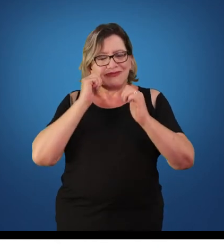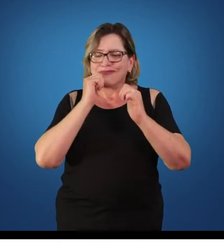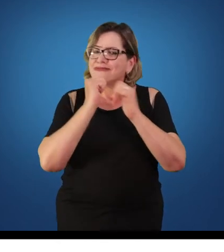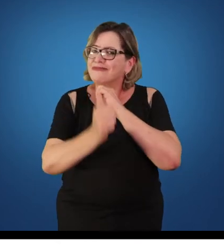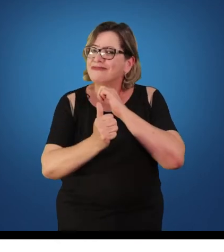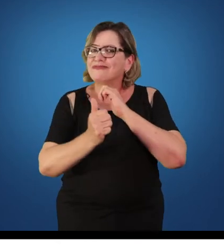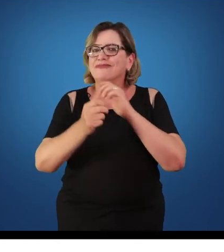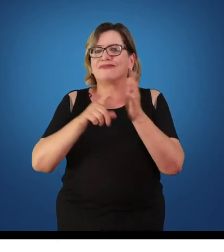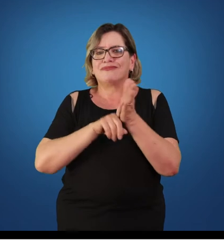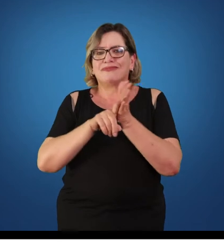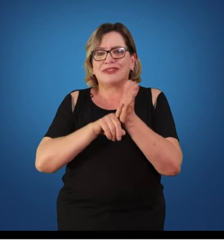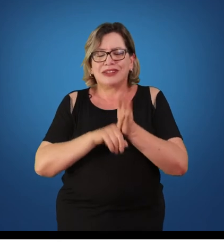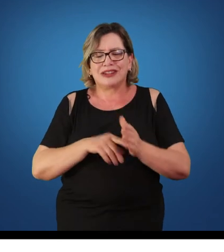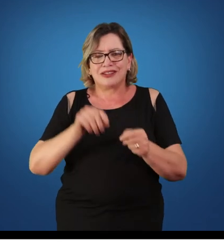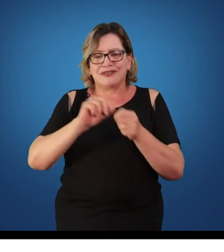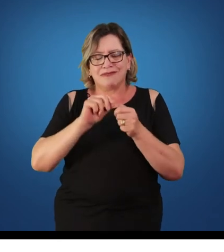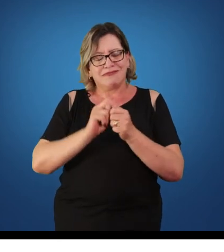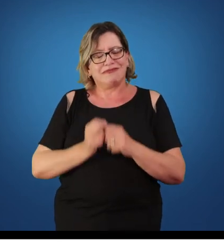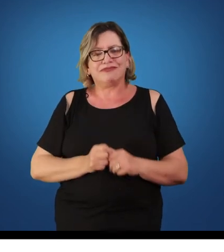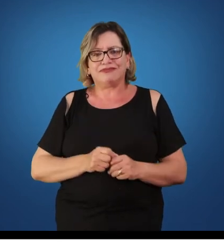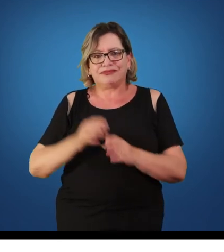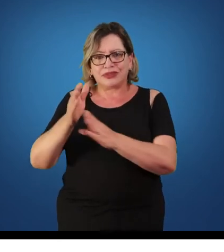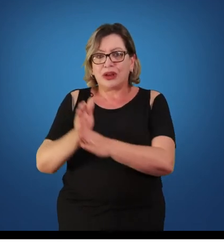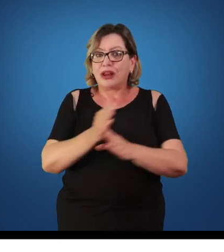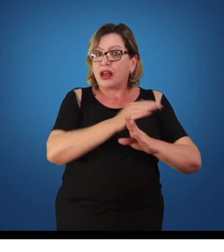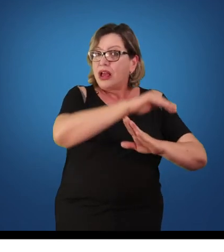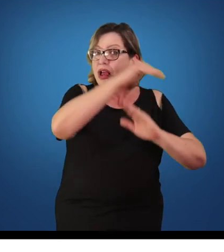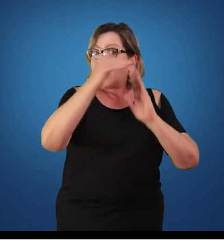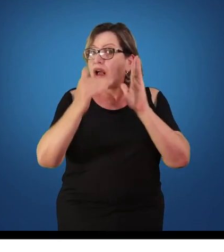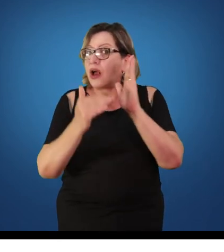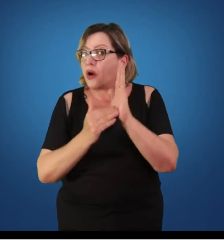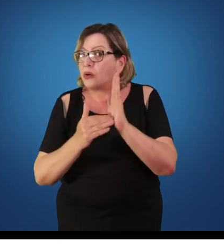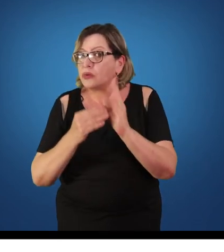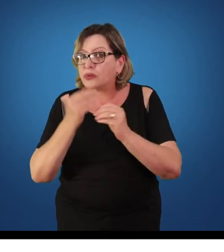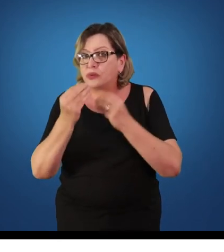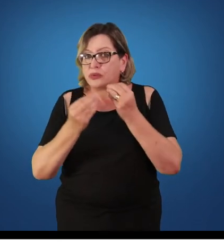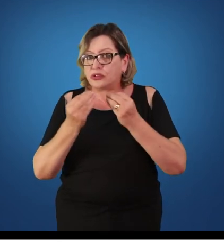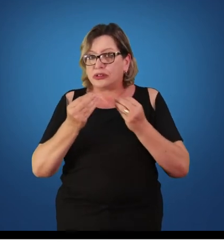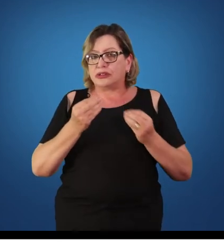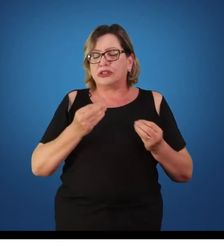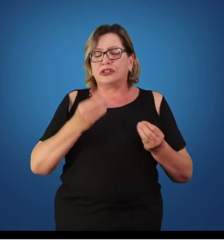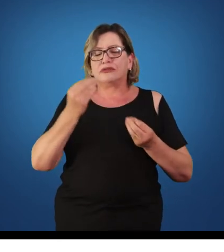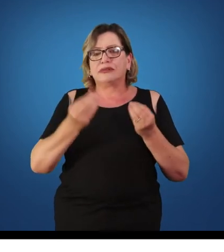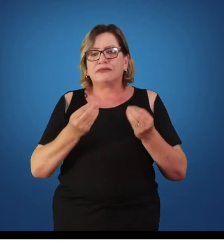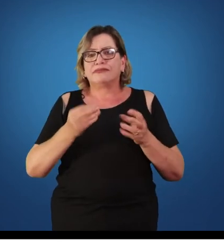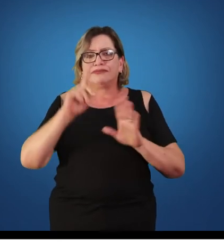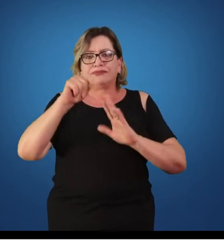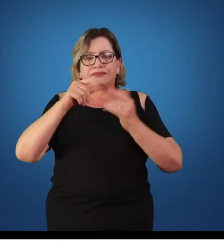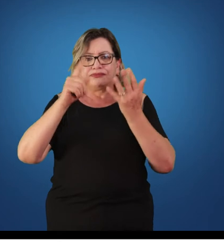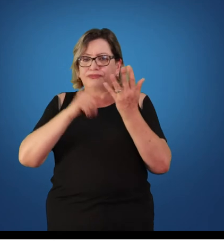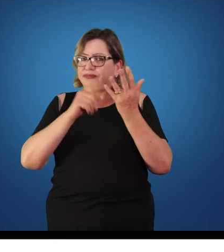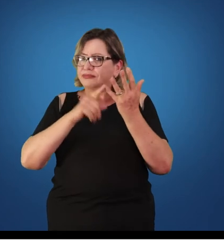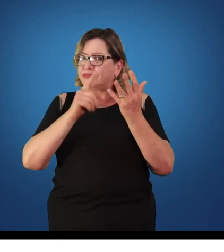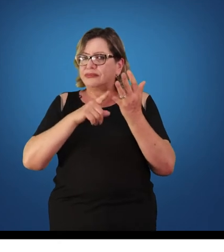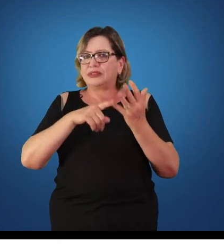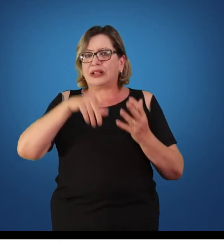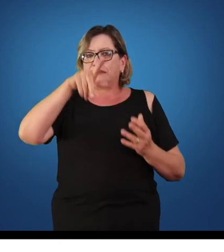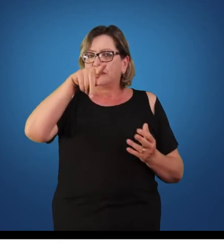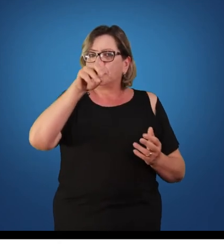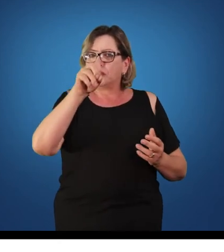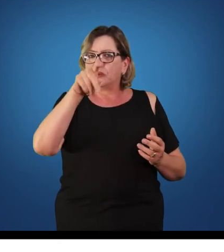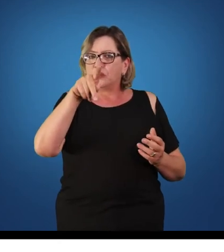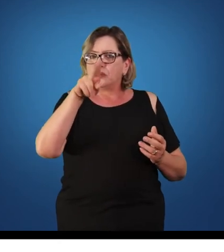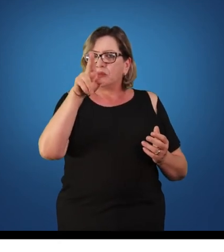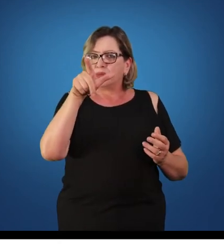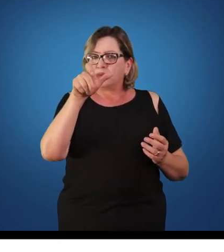A última tendência da educação física apontada pelo autor Giraldelli Júnior é a educação física popular.